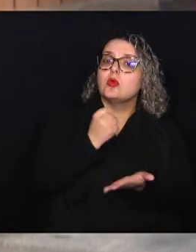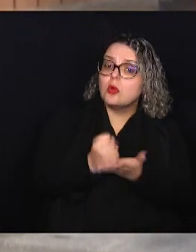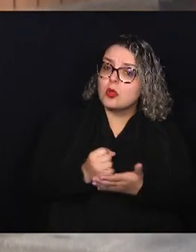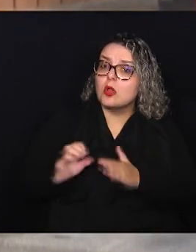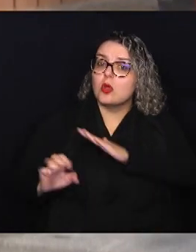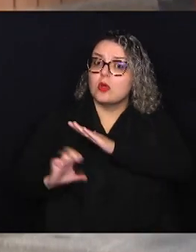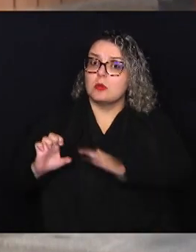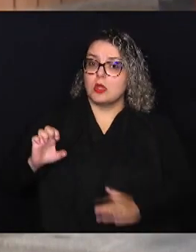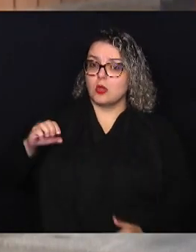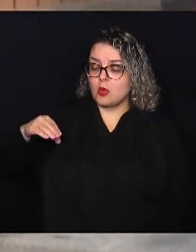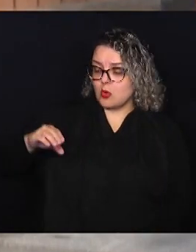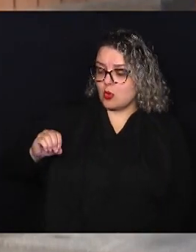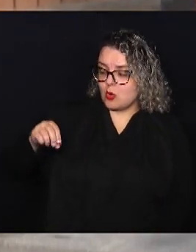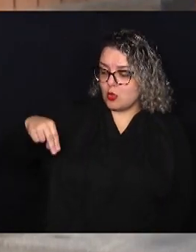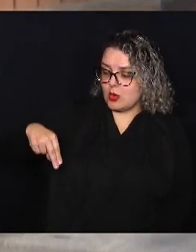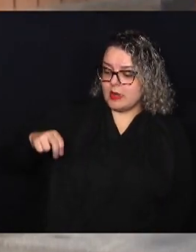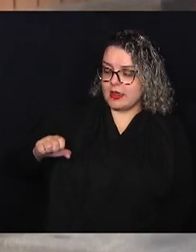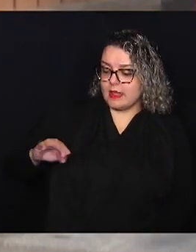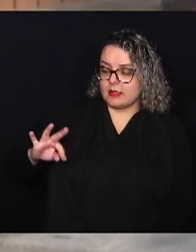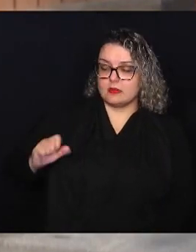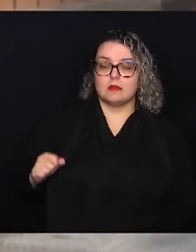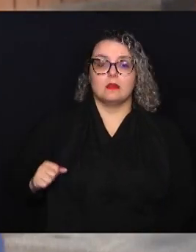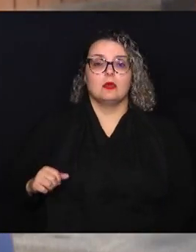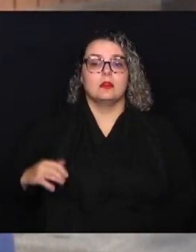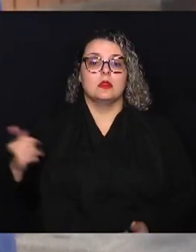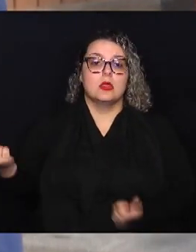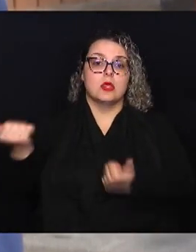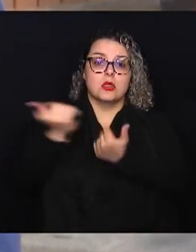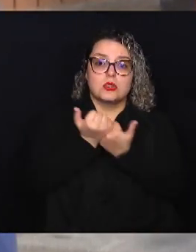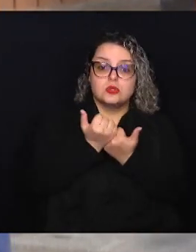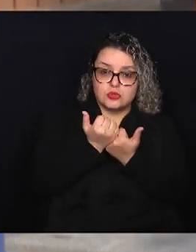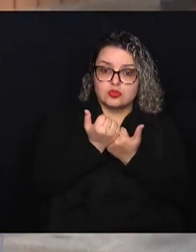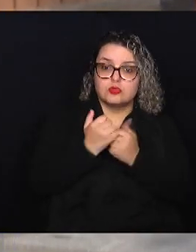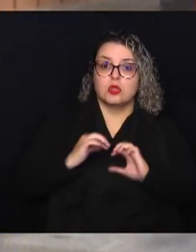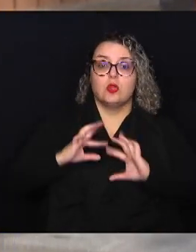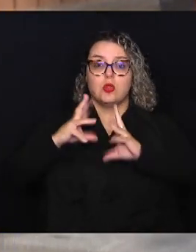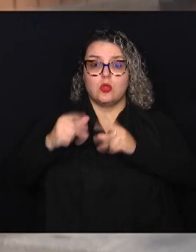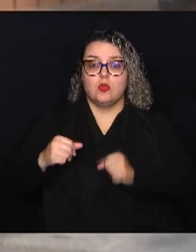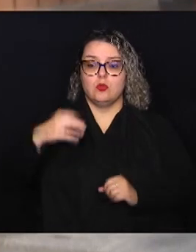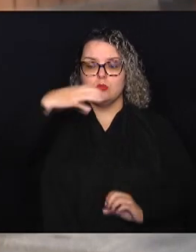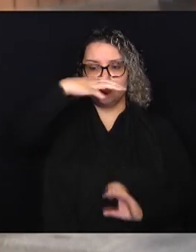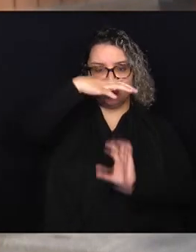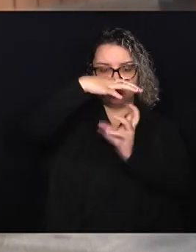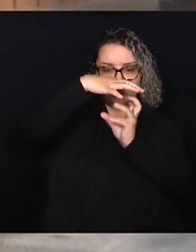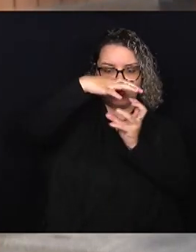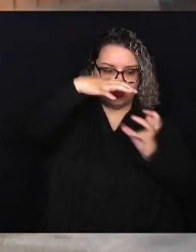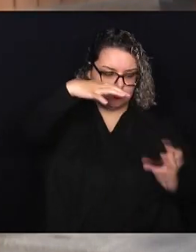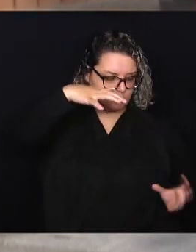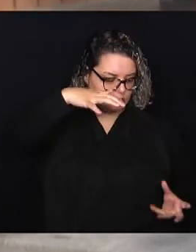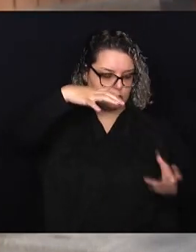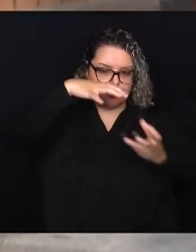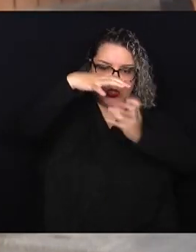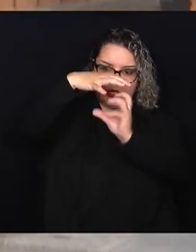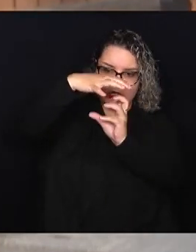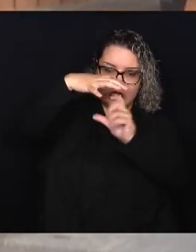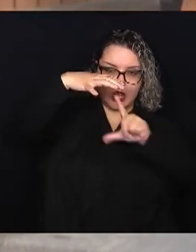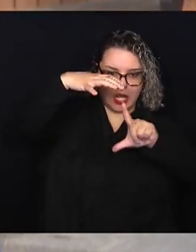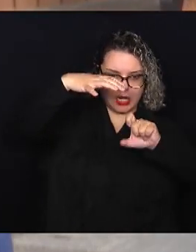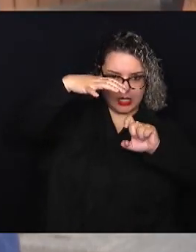Conecta prevê a substituição total por lâmpadas LEDs, que são lâmpadas mais econômicas,